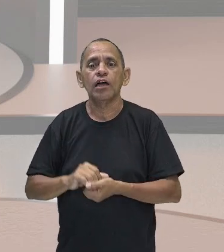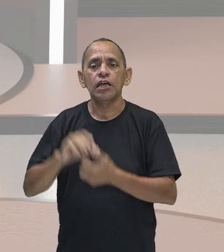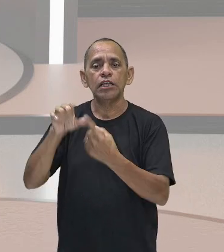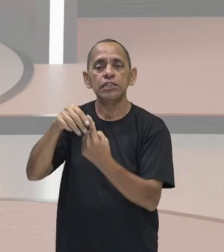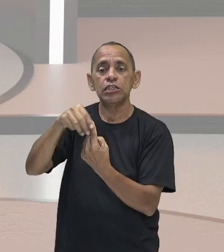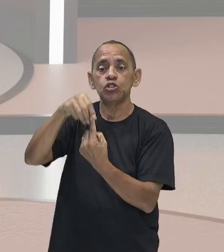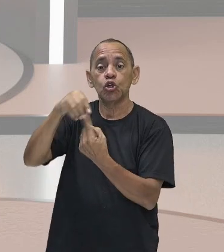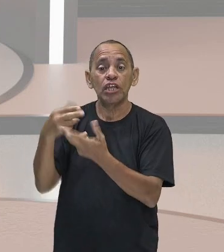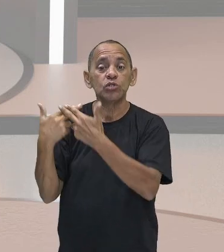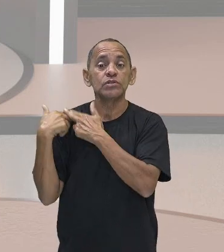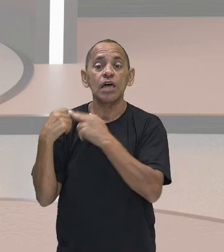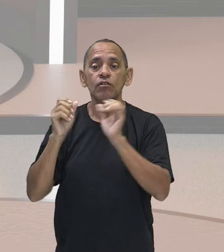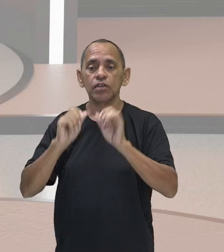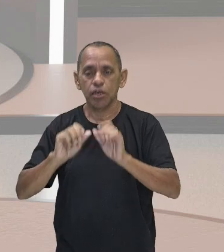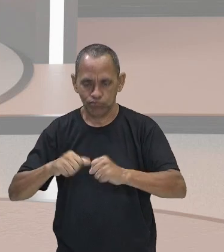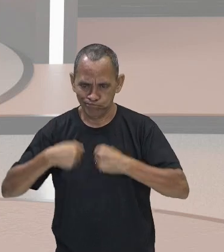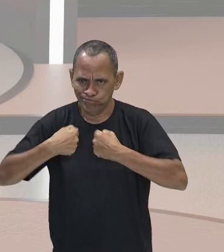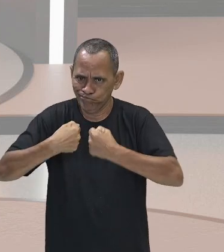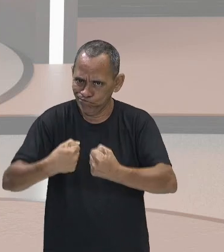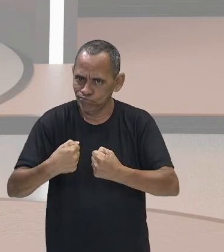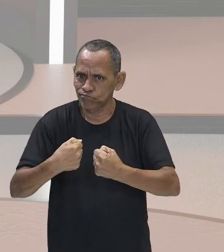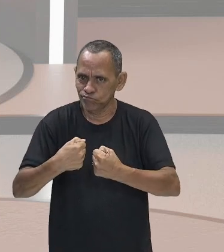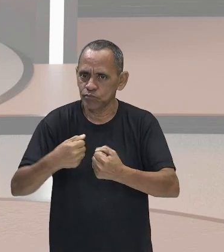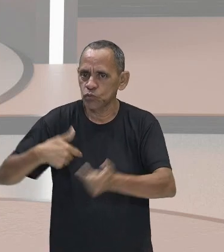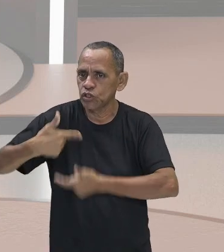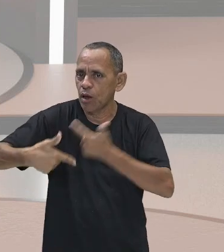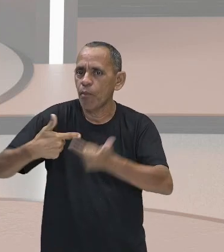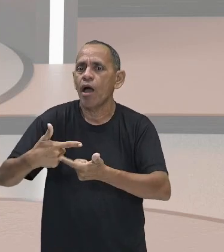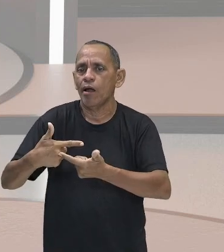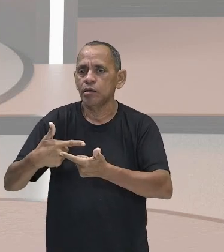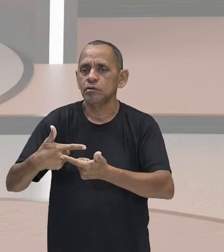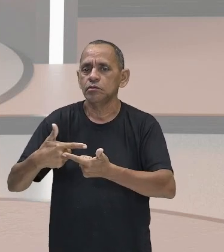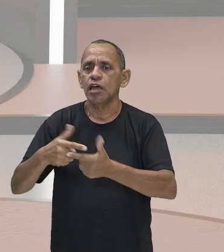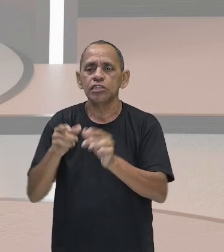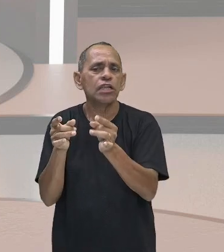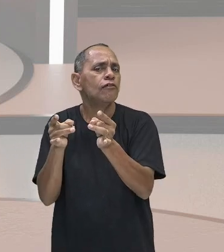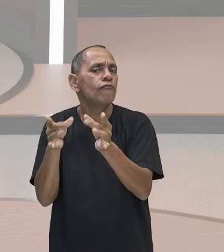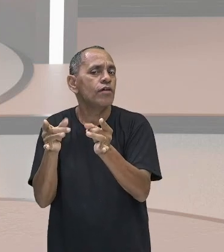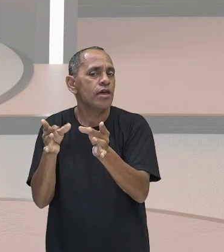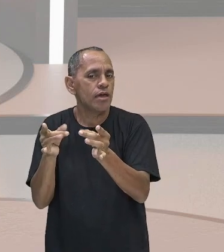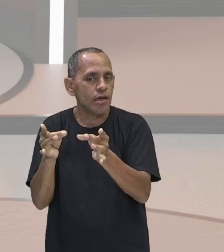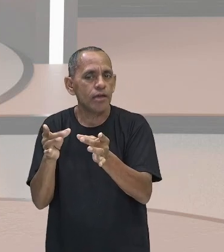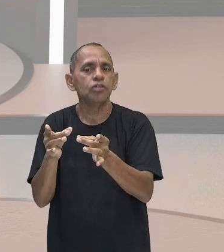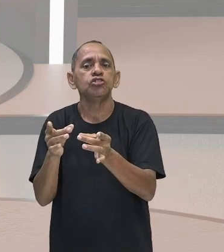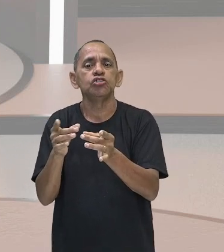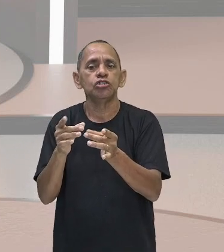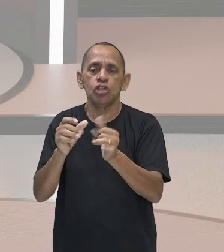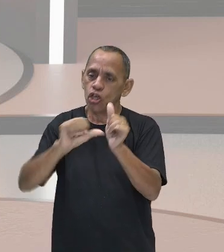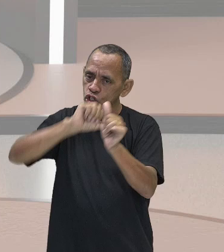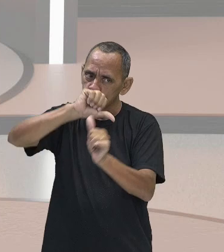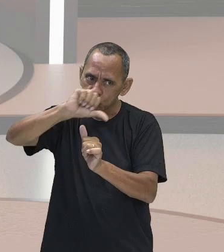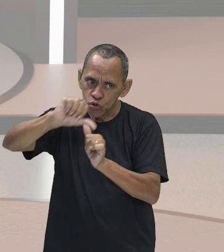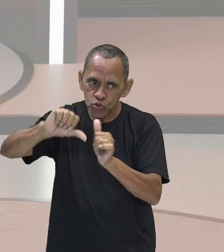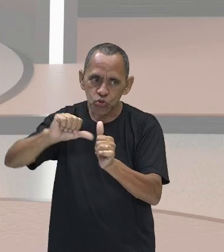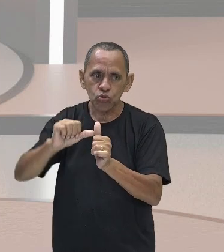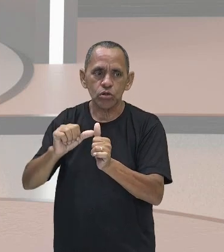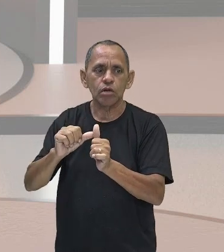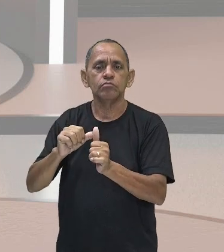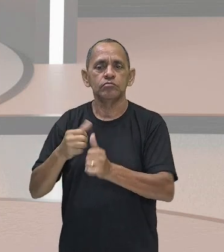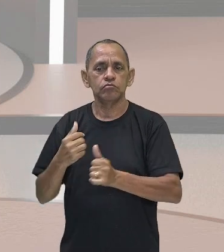gente, da força de trabalho e essa força de trabalho, ele começa a vender por um salário,